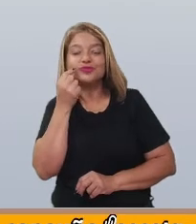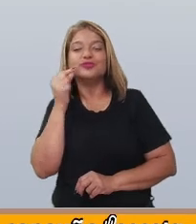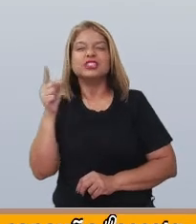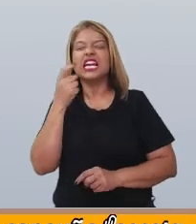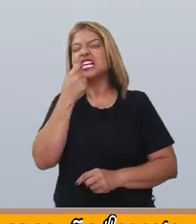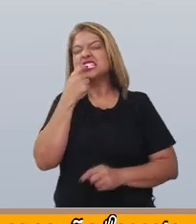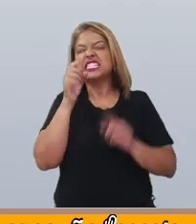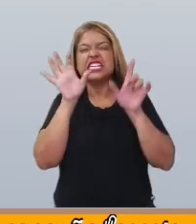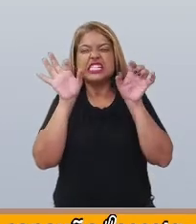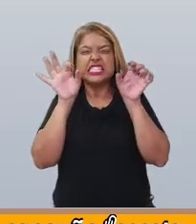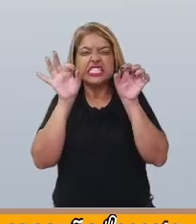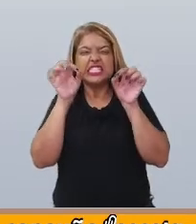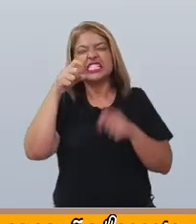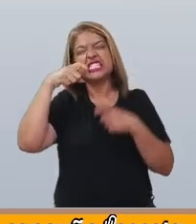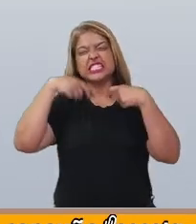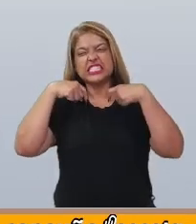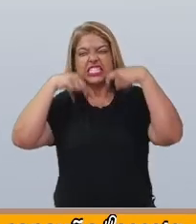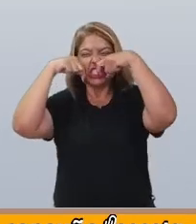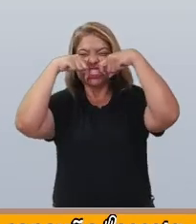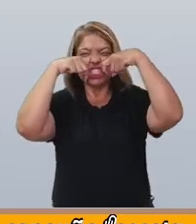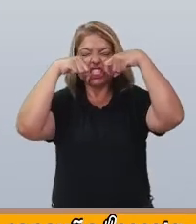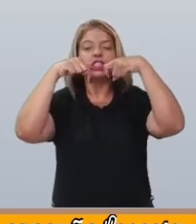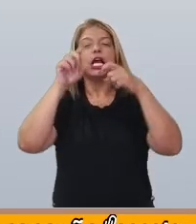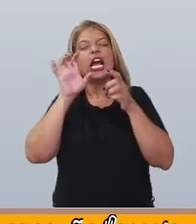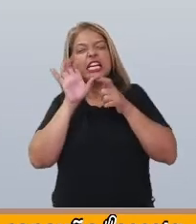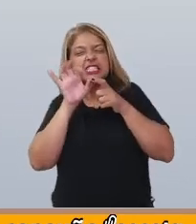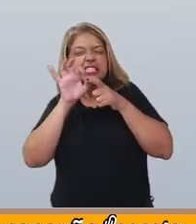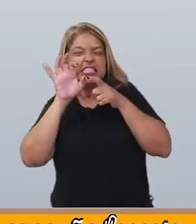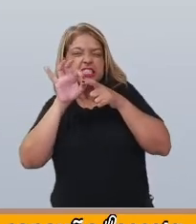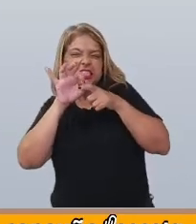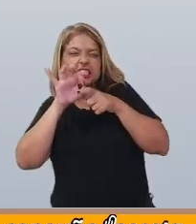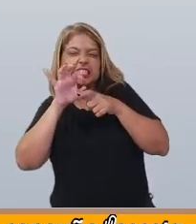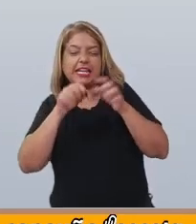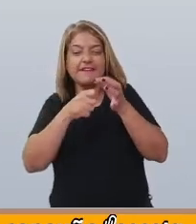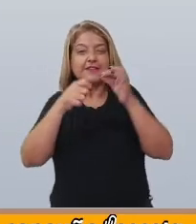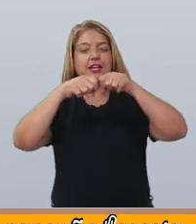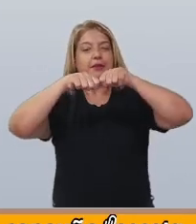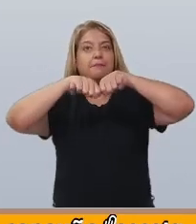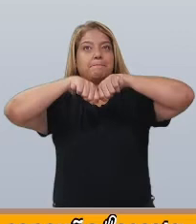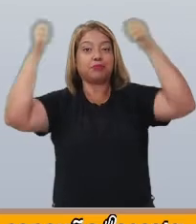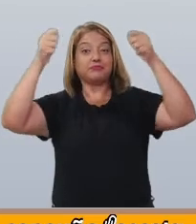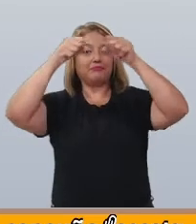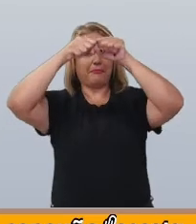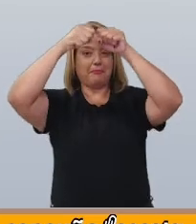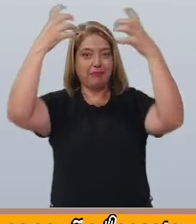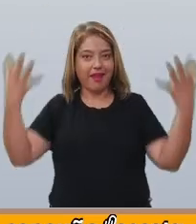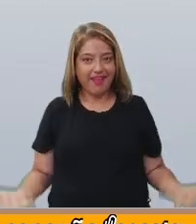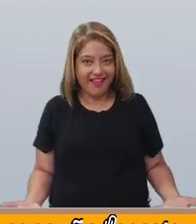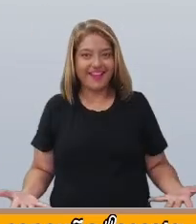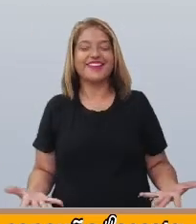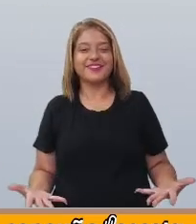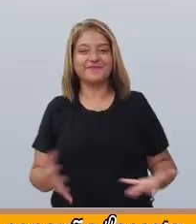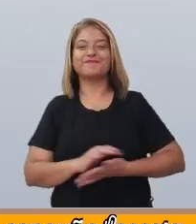seus dentes afiados, roeu as cordas e soltou o leão.